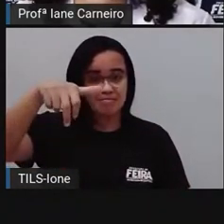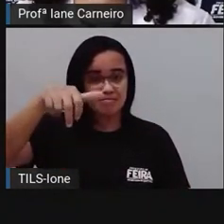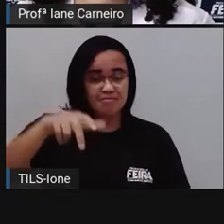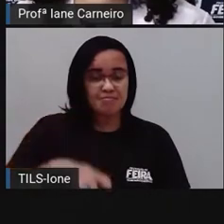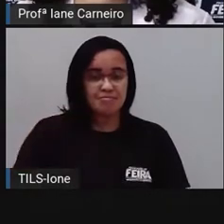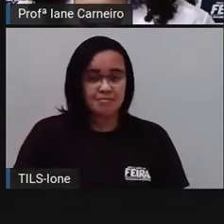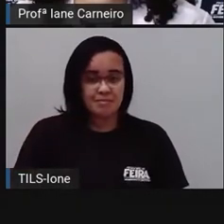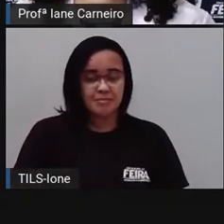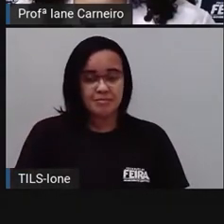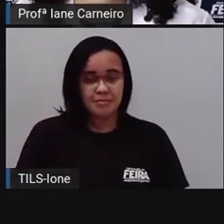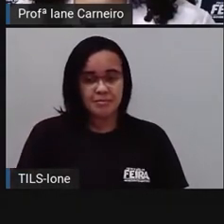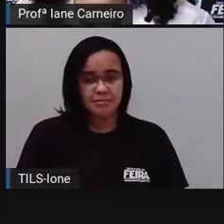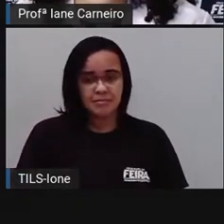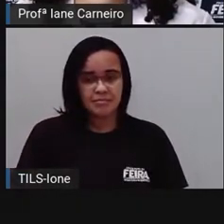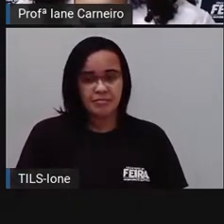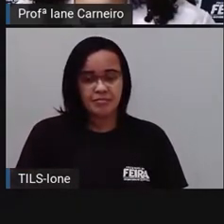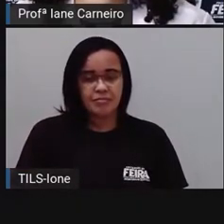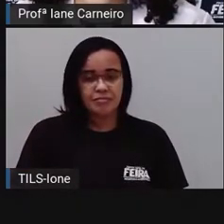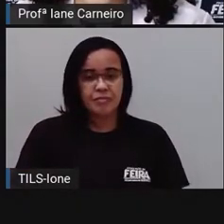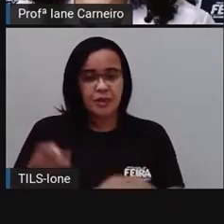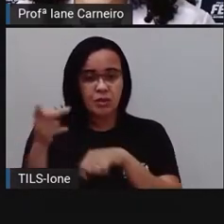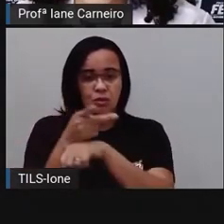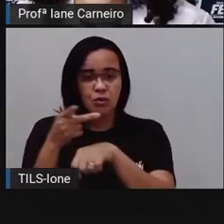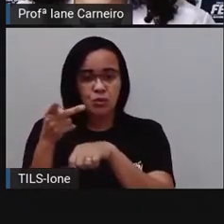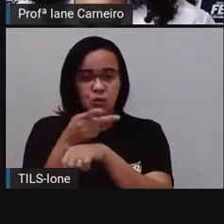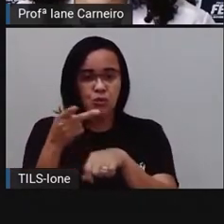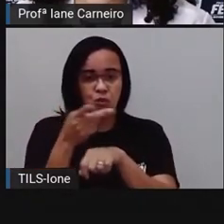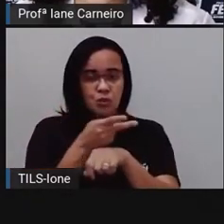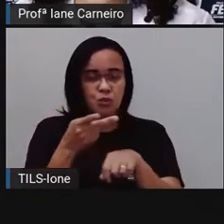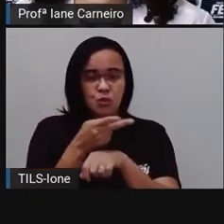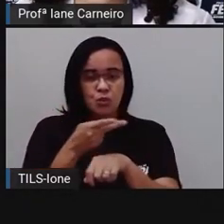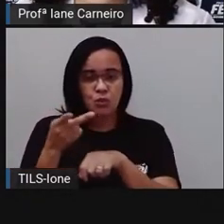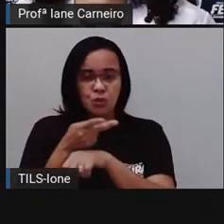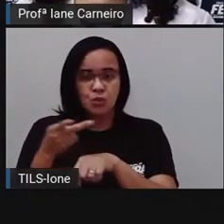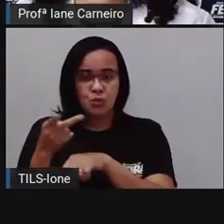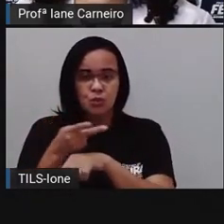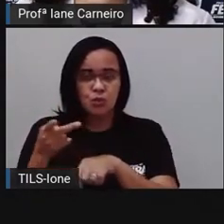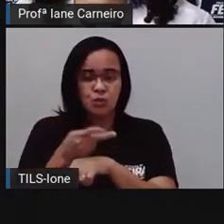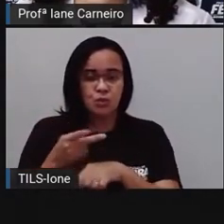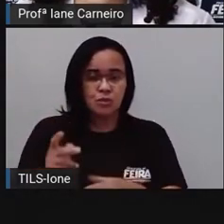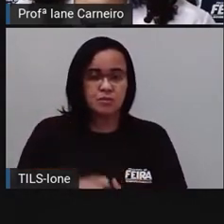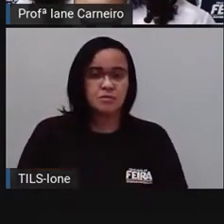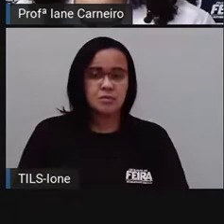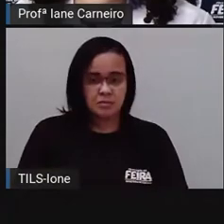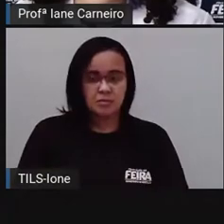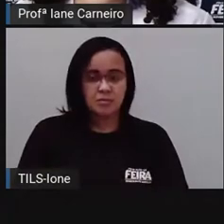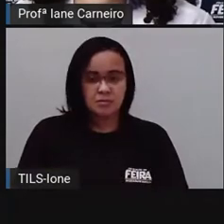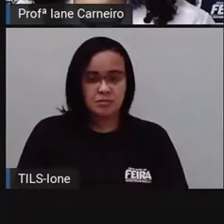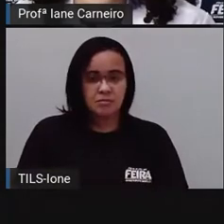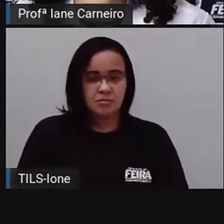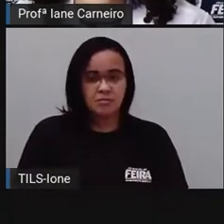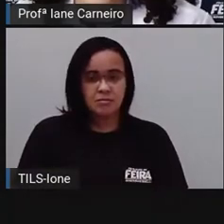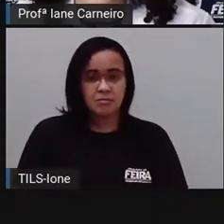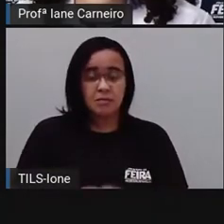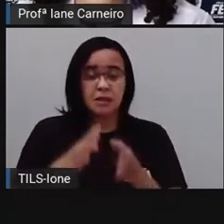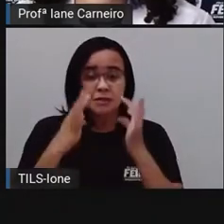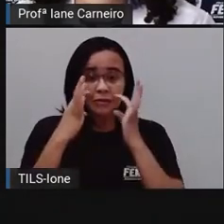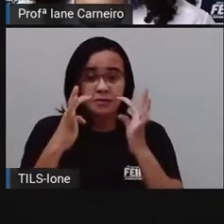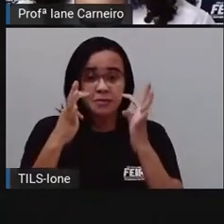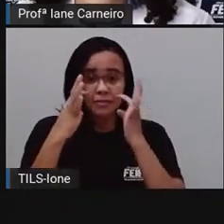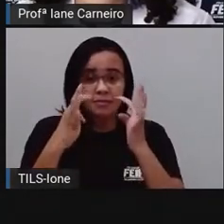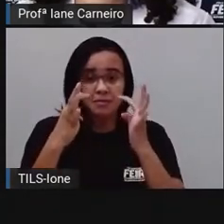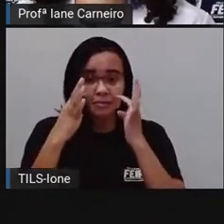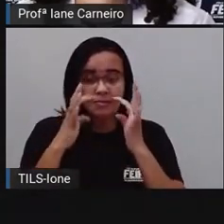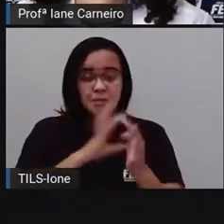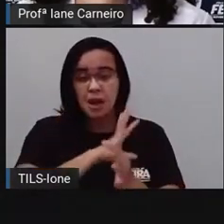animal que está ali embaixo. Então, a vai, ó, passando por aqui, né? Vai transitando. gente vai observando o animal